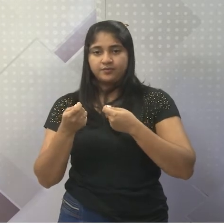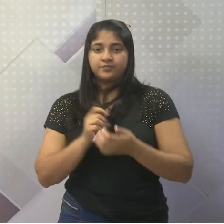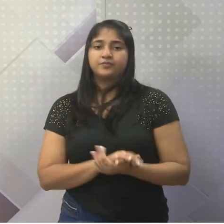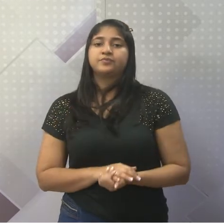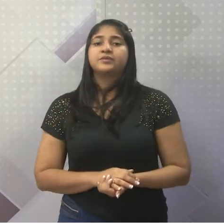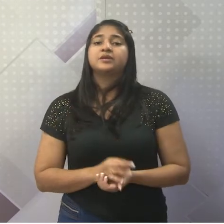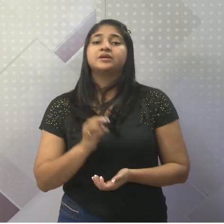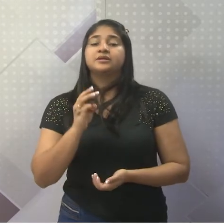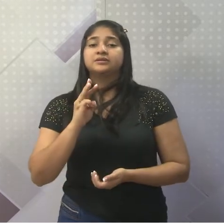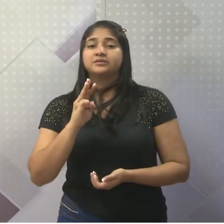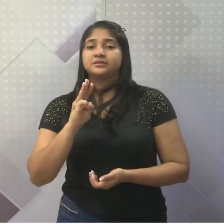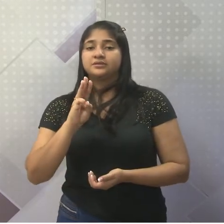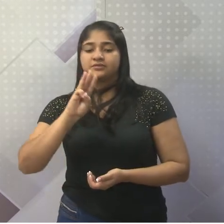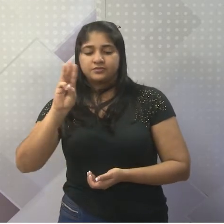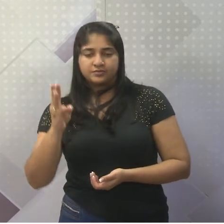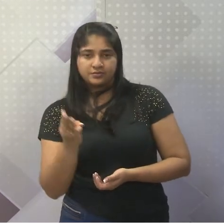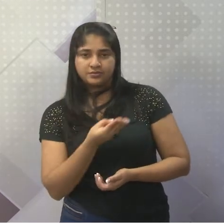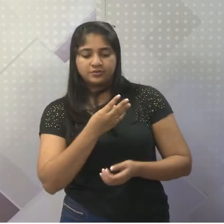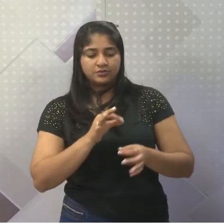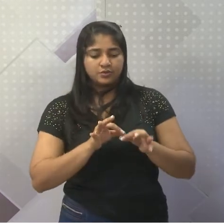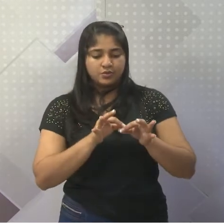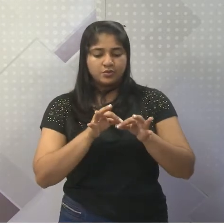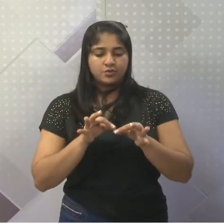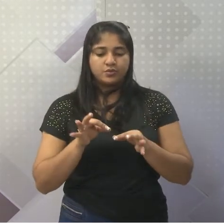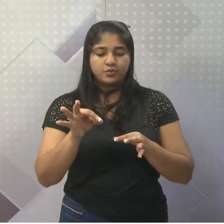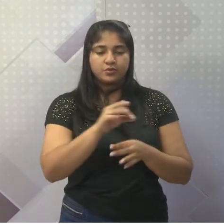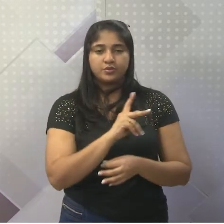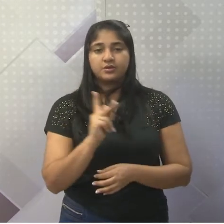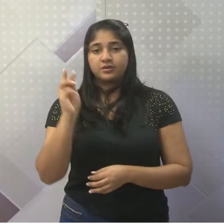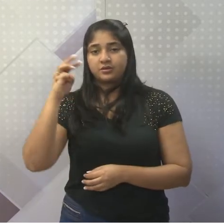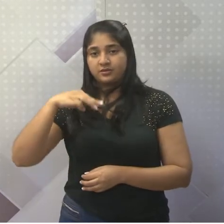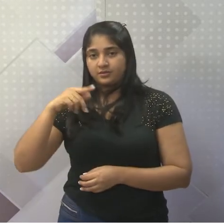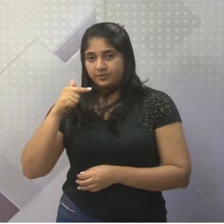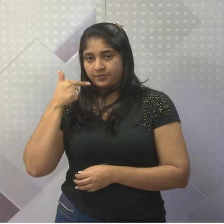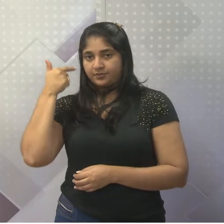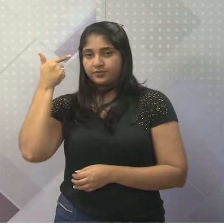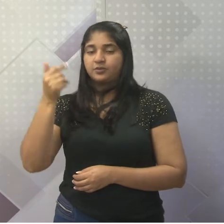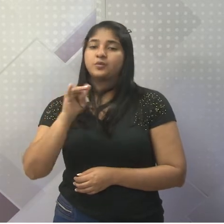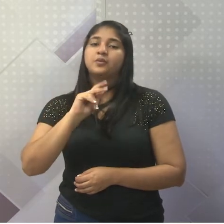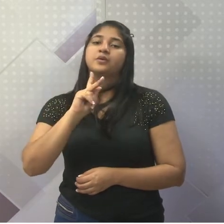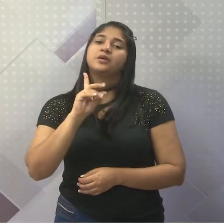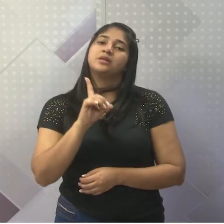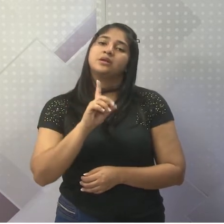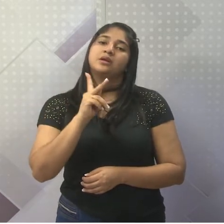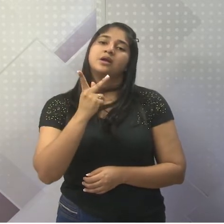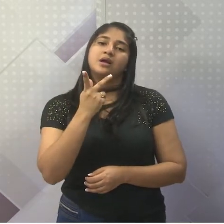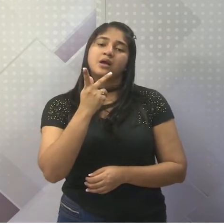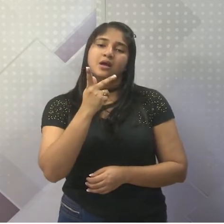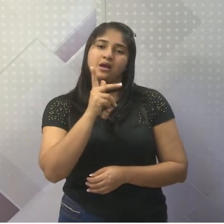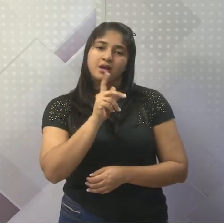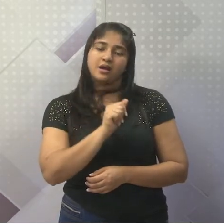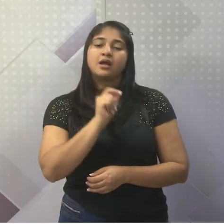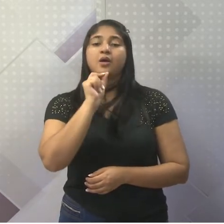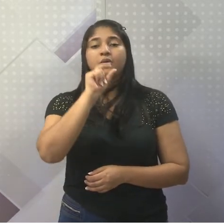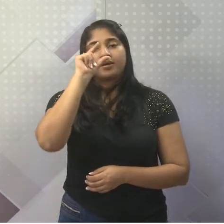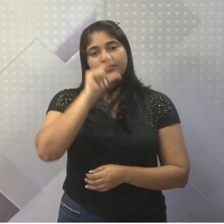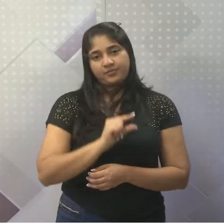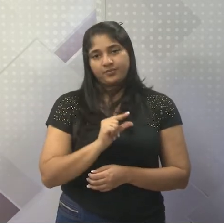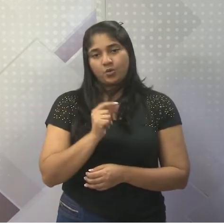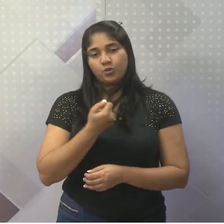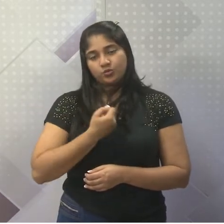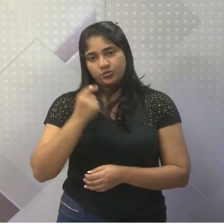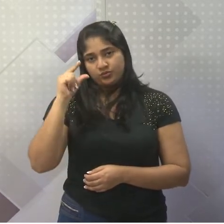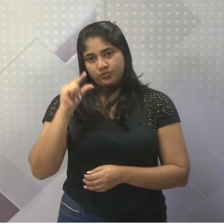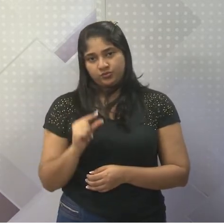,2 milhões de quilômetros quadrados. O IDH, que é o Índice de Desenvolvimento Humano, é baixo, está certo? Uma